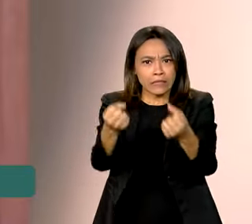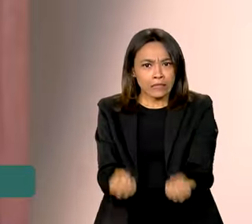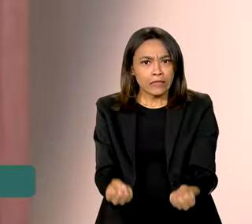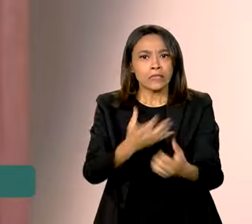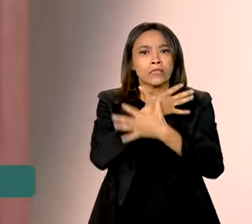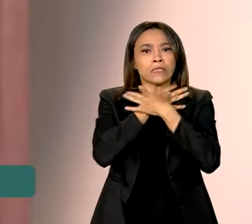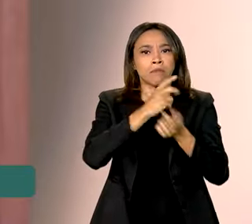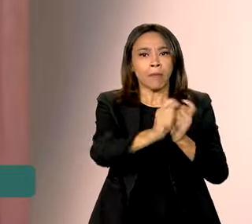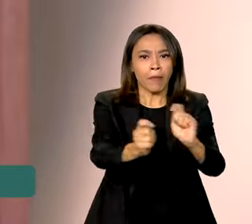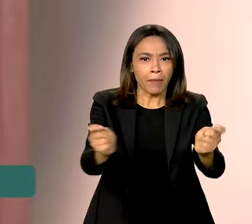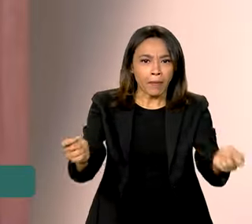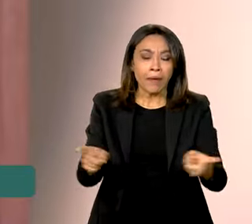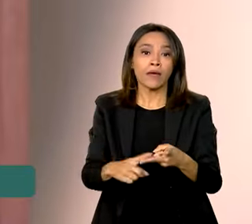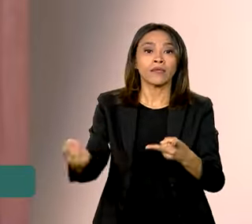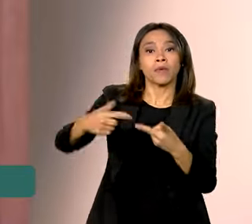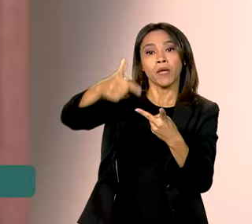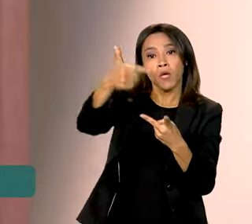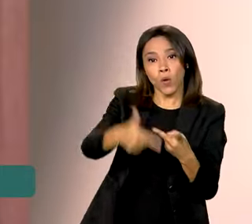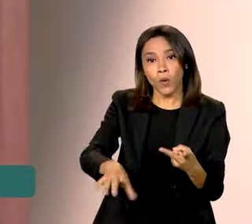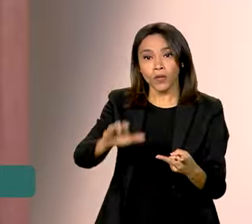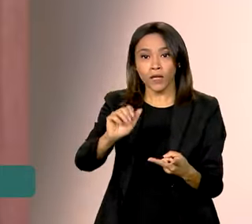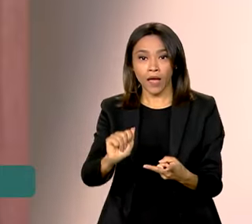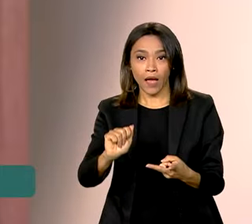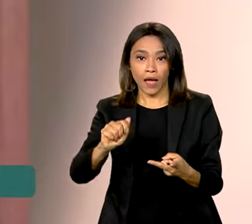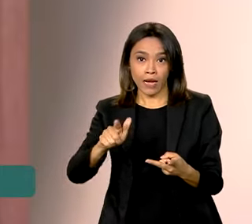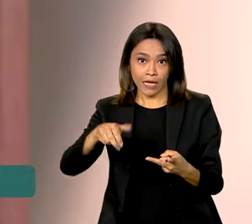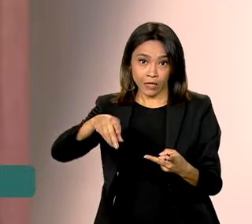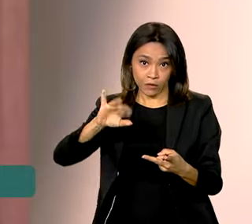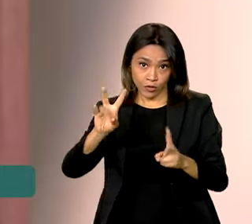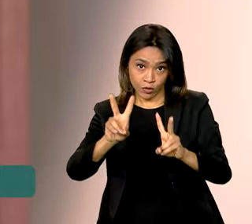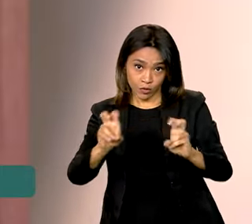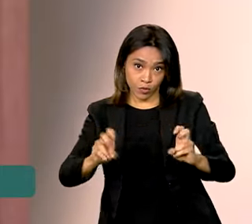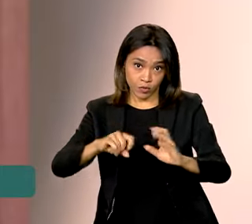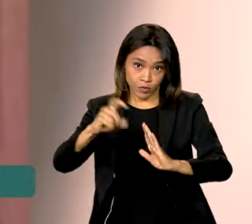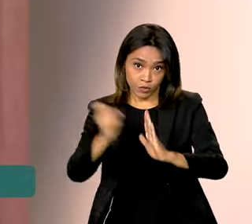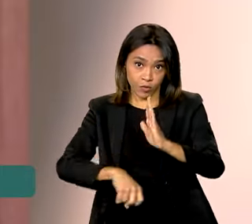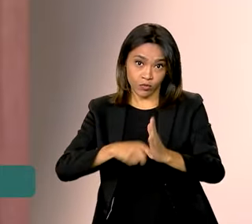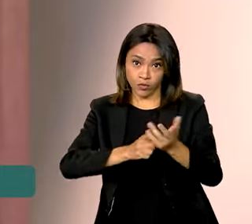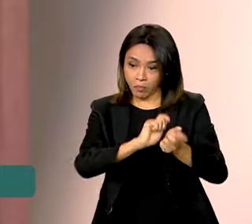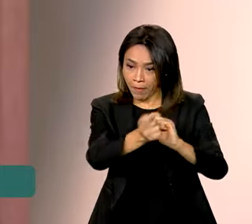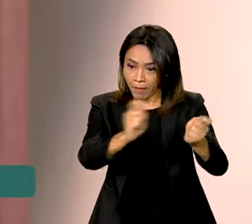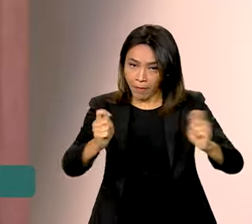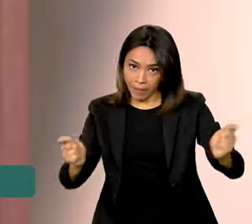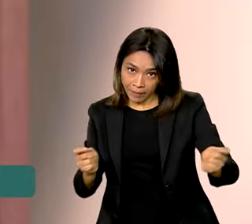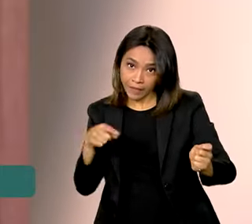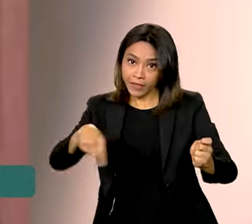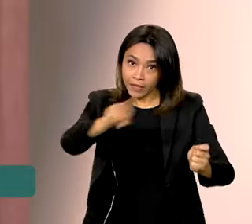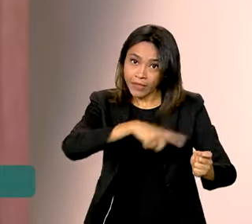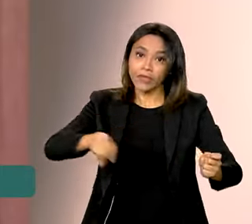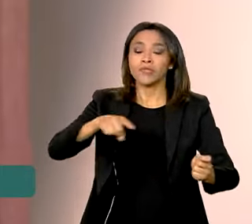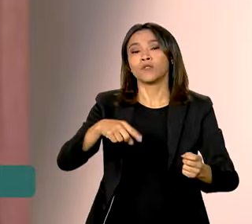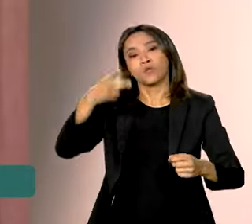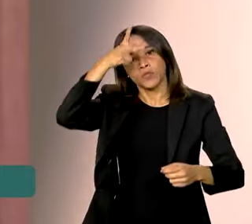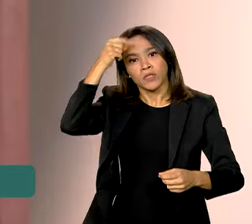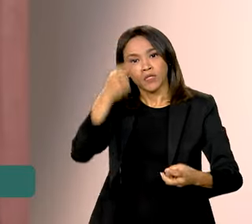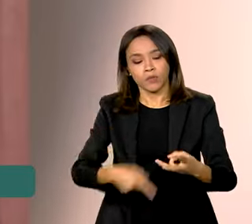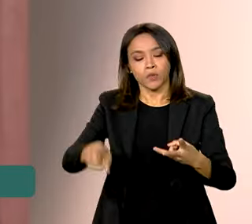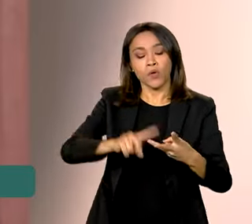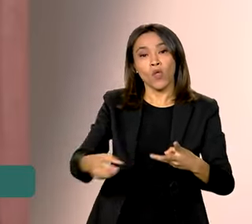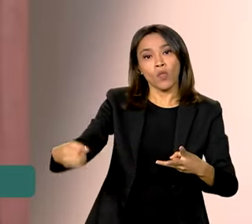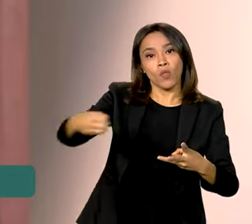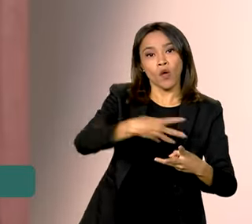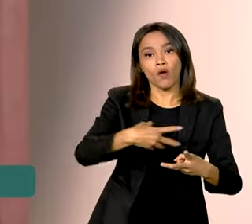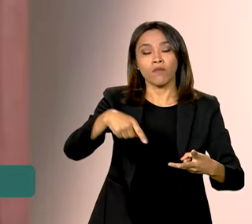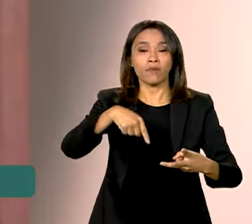manutenção da alíquota previdenciária sobre a folha de pagamento dos municípios em 8%, novas regras para o